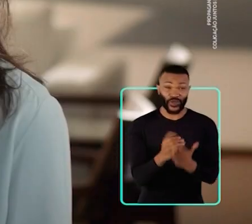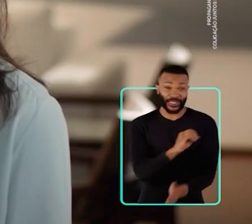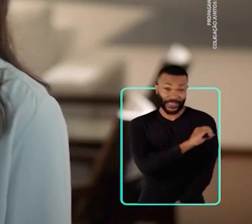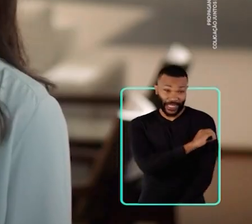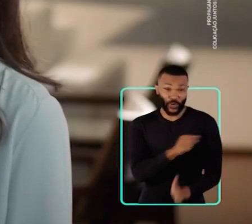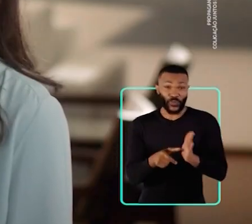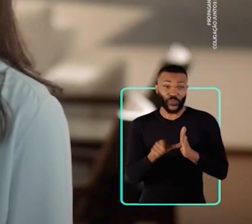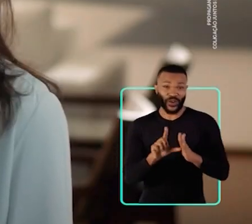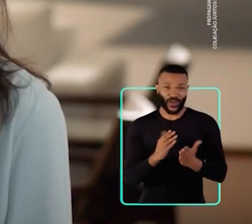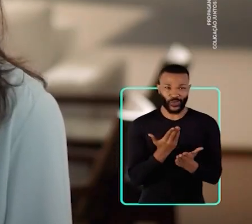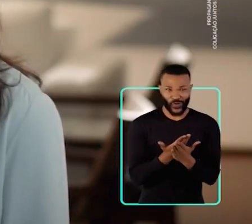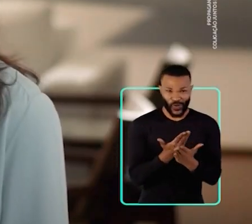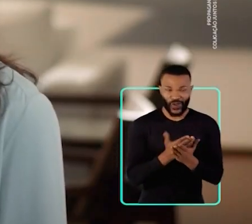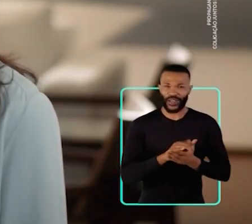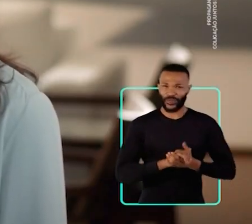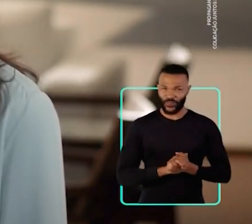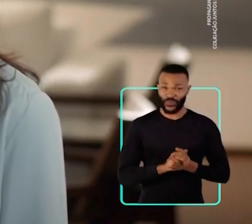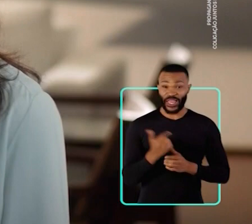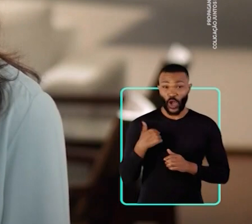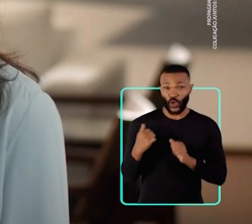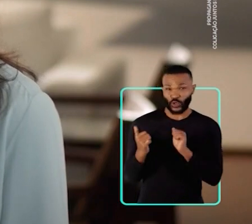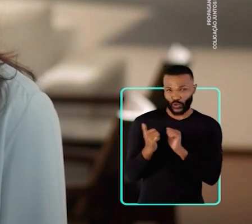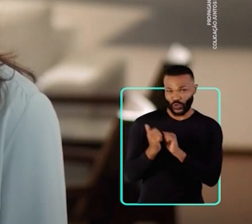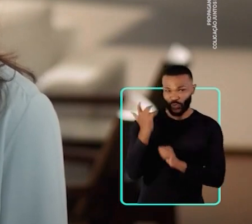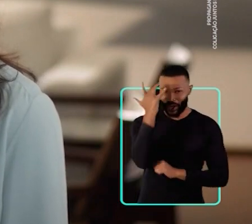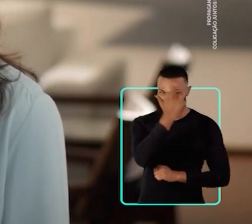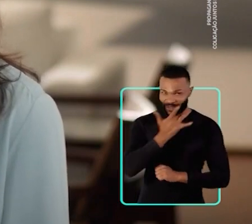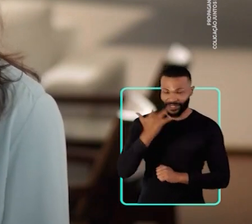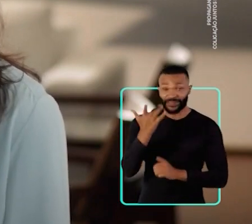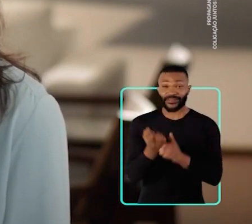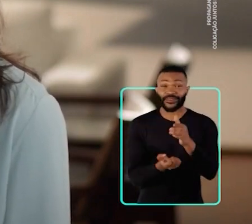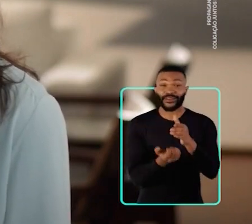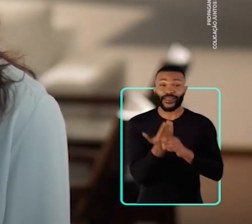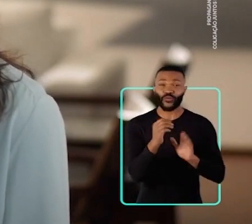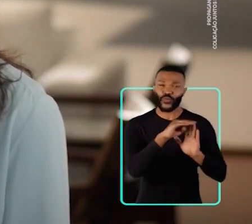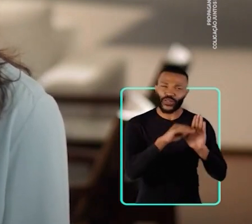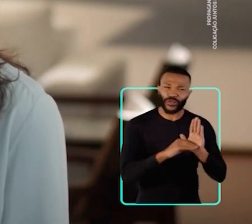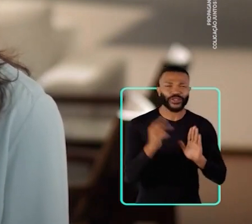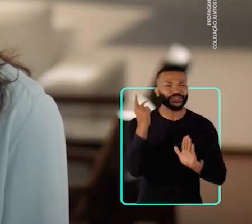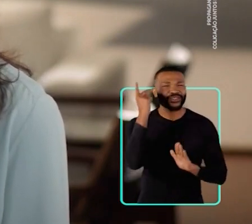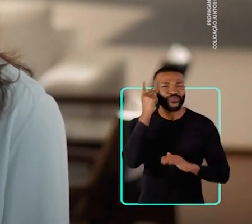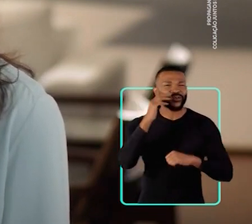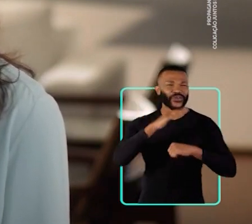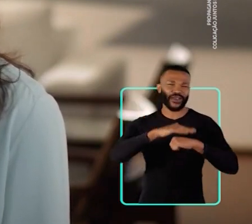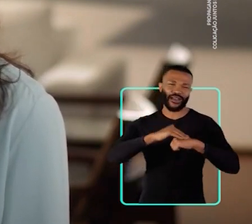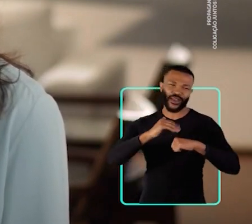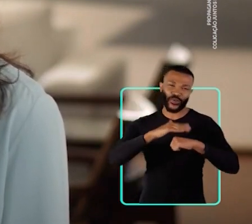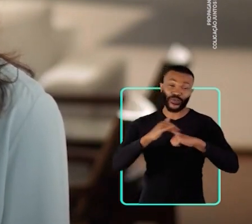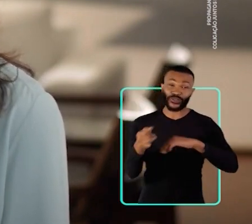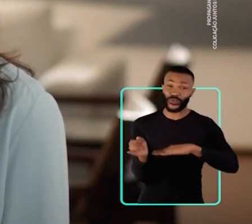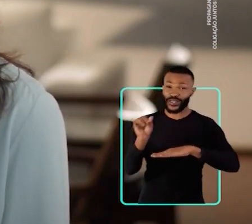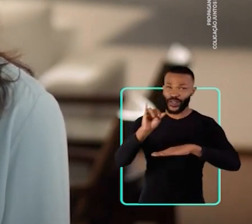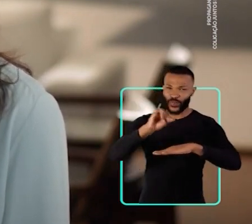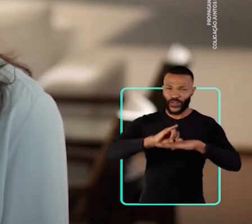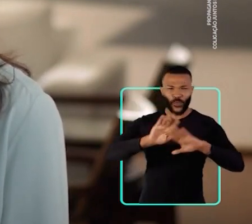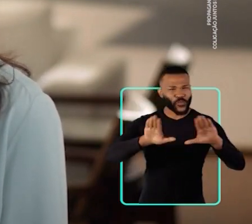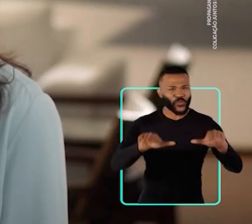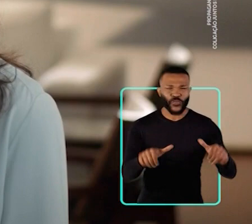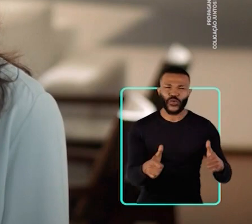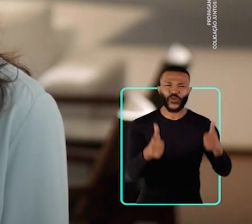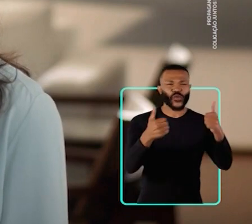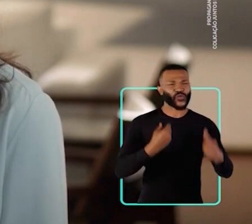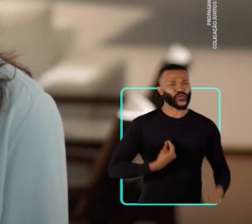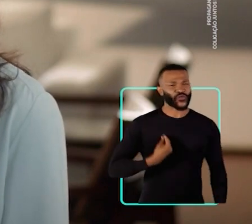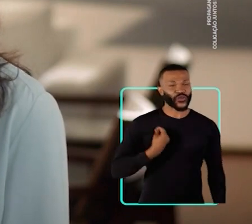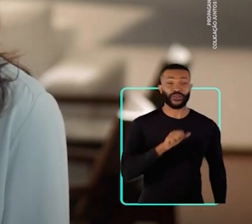e pré-escolas. O Fernando e eu também criamos juntos programas como São Paulo Carinhosa, que na capital melhoraram a